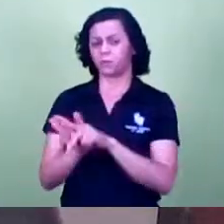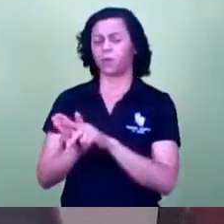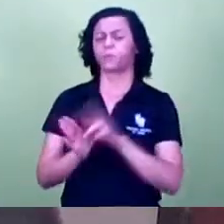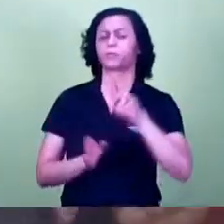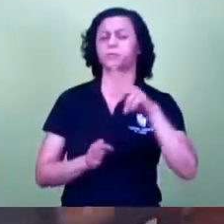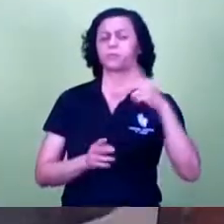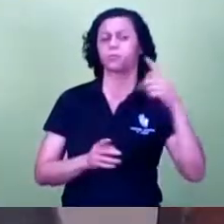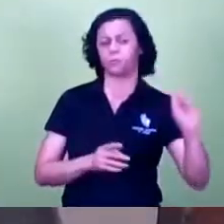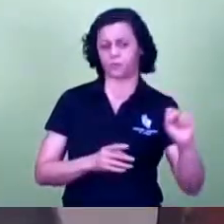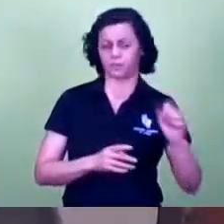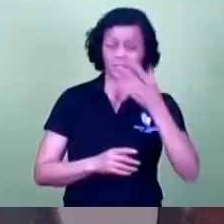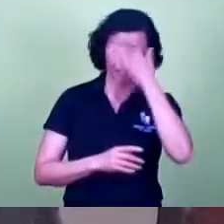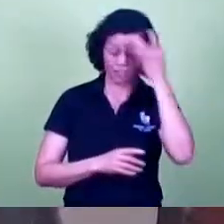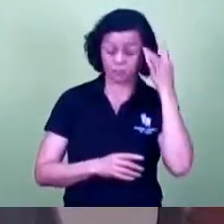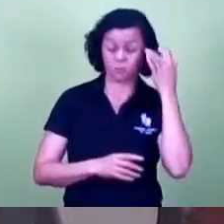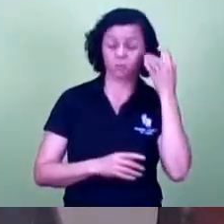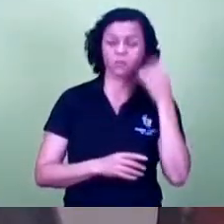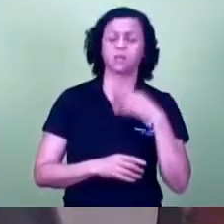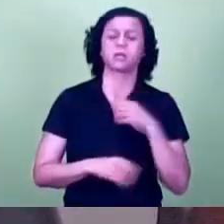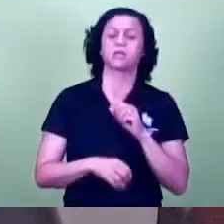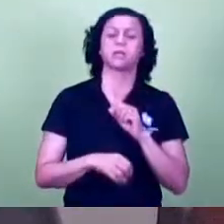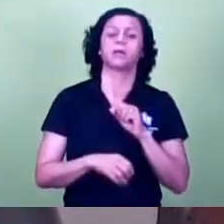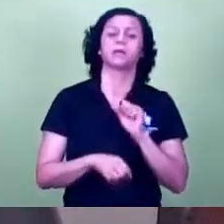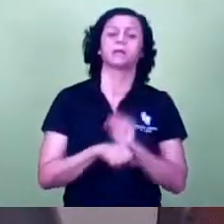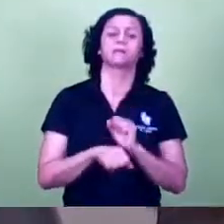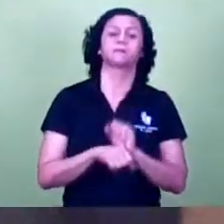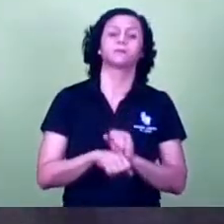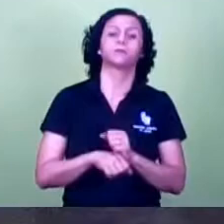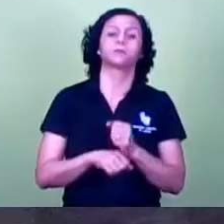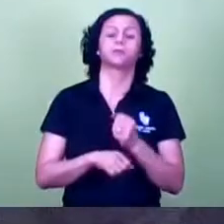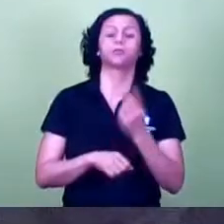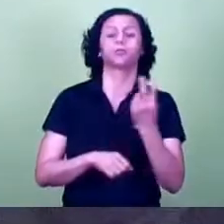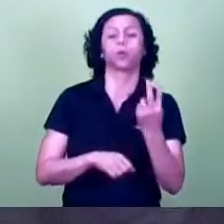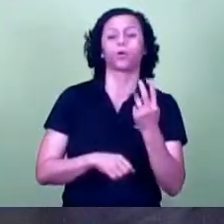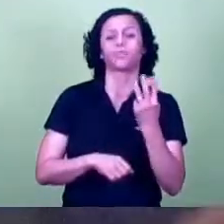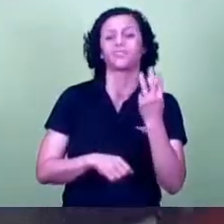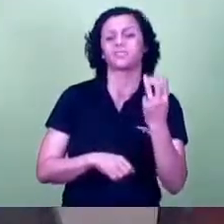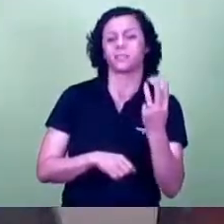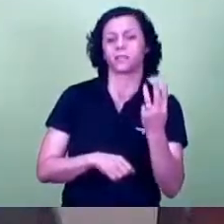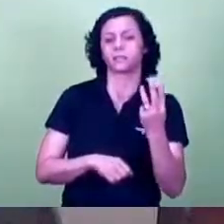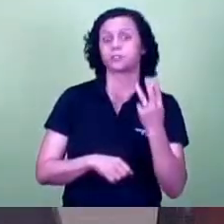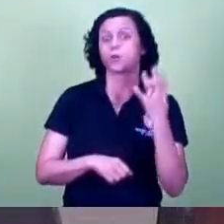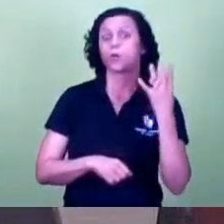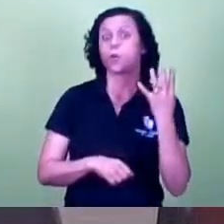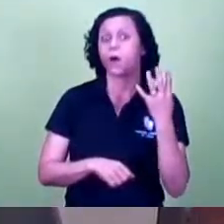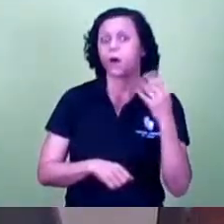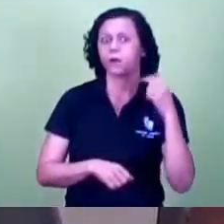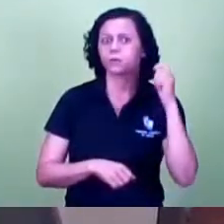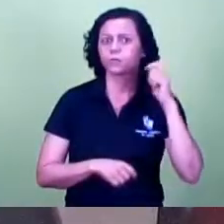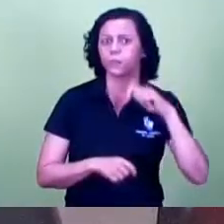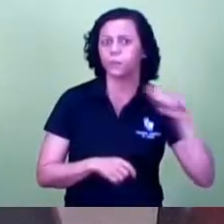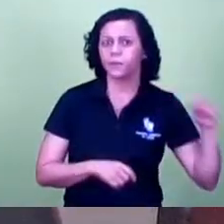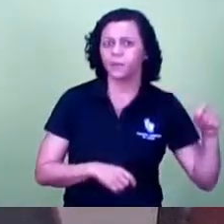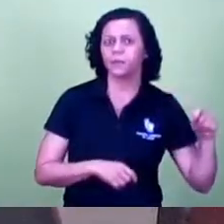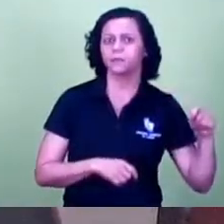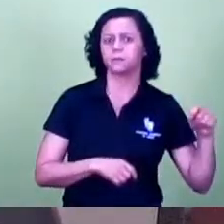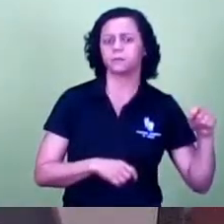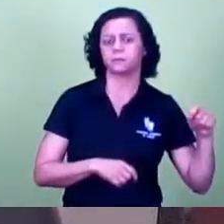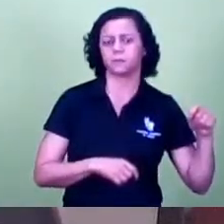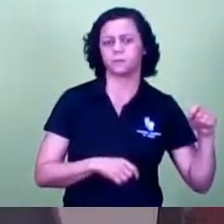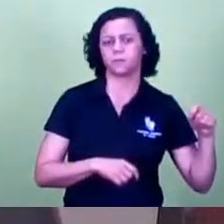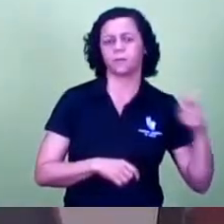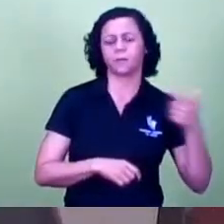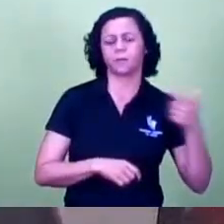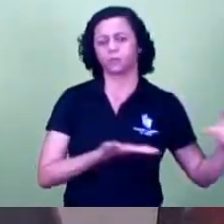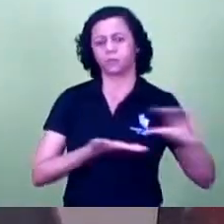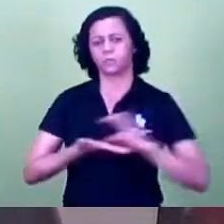estavam lá segurava dois, três, quatro meses sem repassos e mantendo o trabalho a gente sabe que ainda não é o serviço ideal que